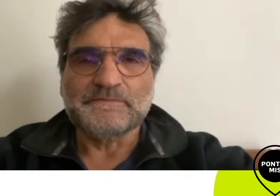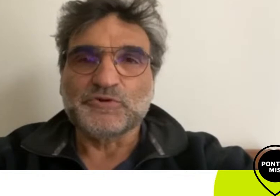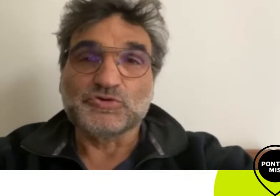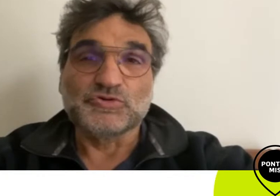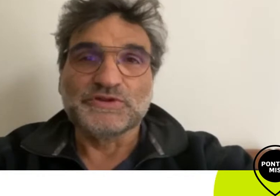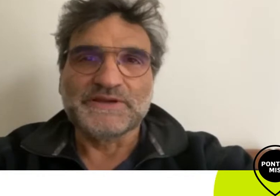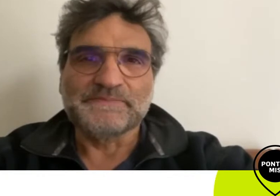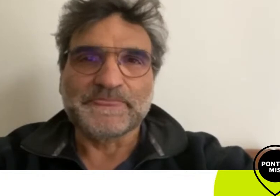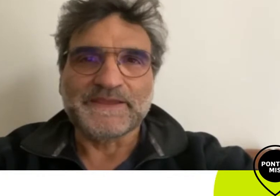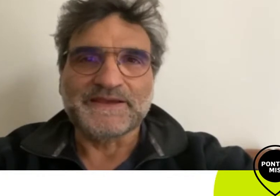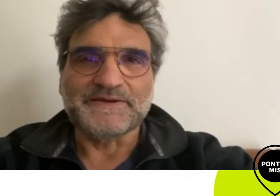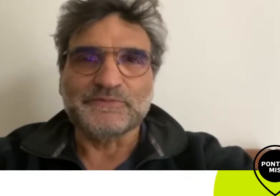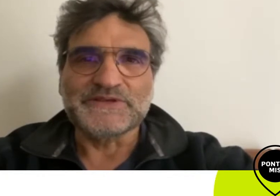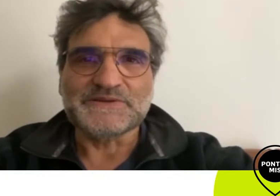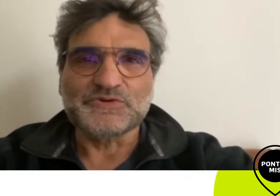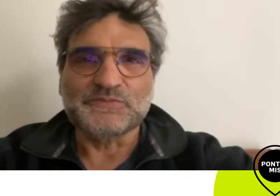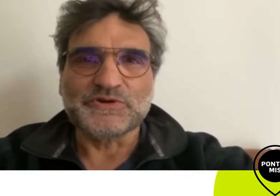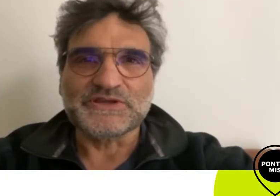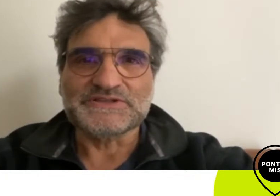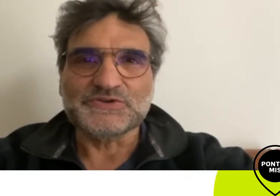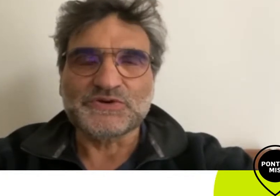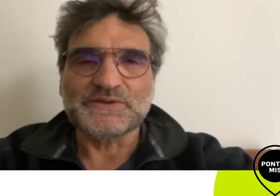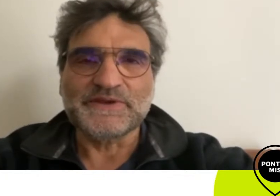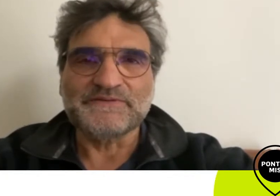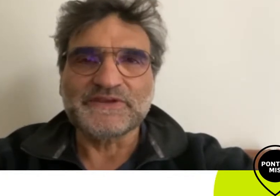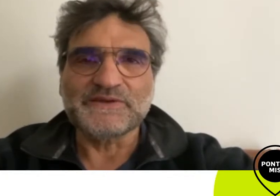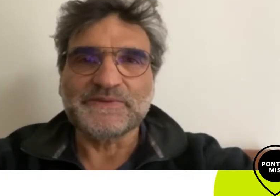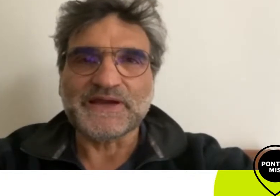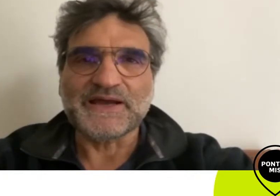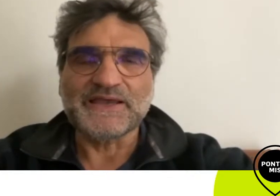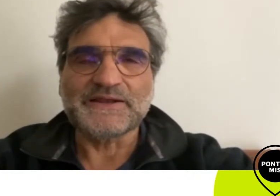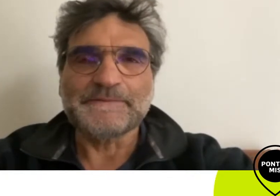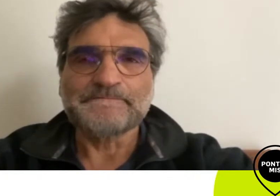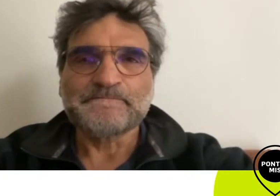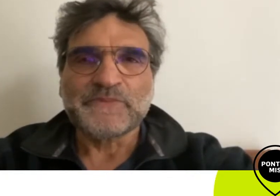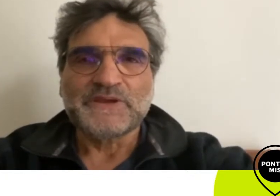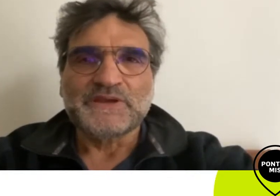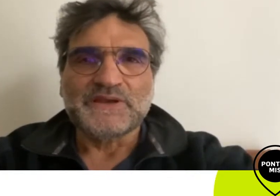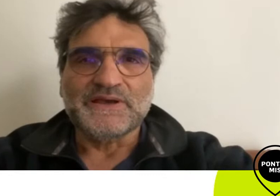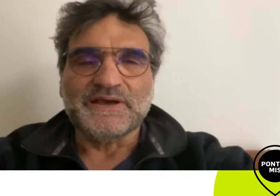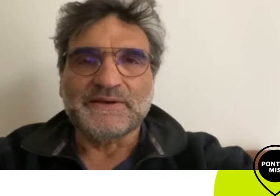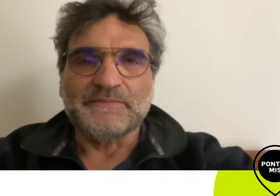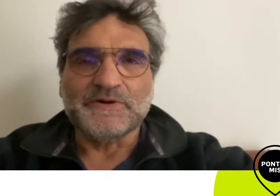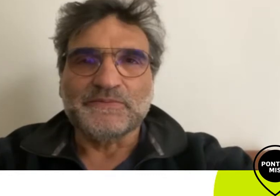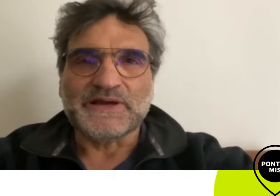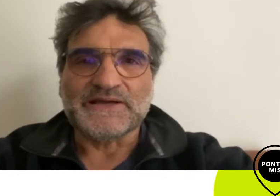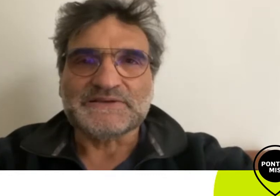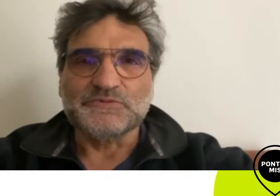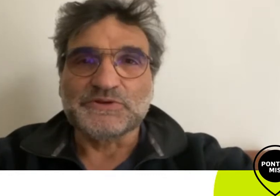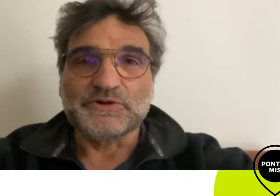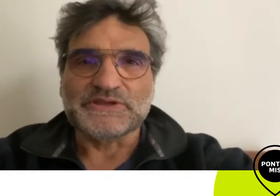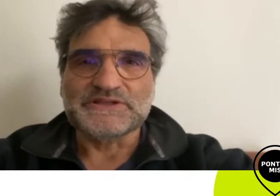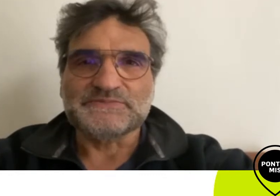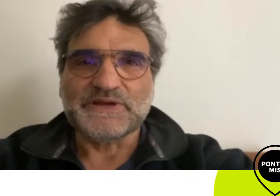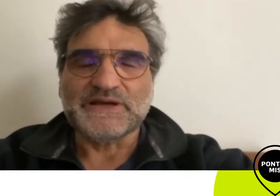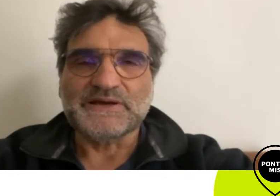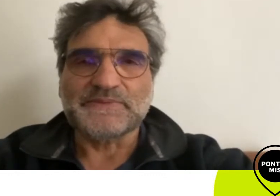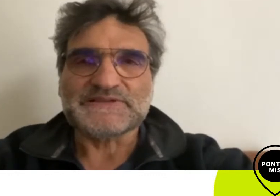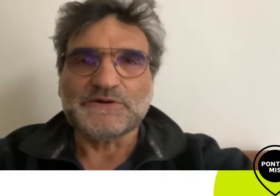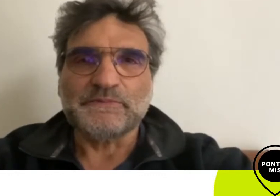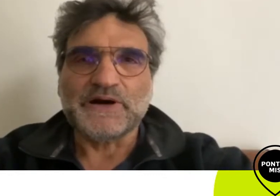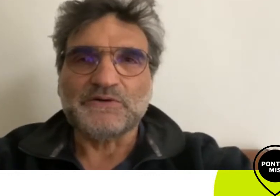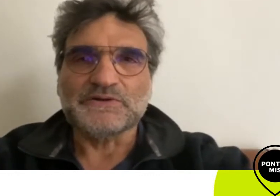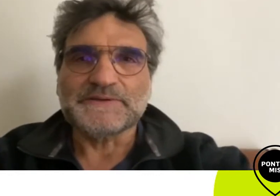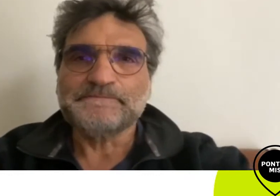por tudo o MIS é muito importante em toda a minha vida minha carreira uma casa muito importante para